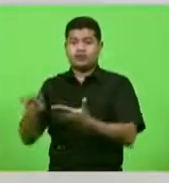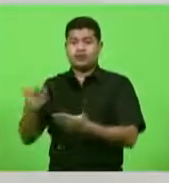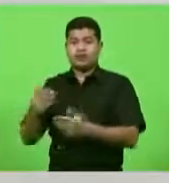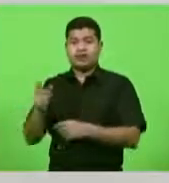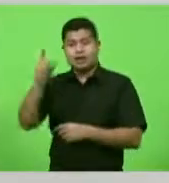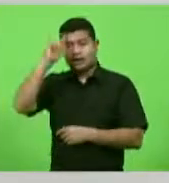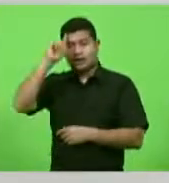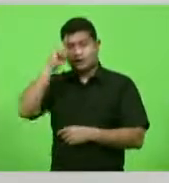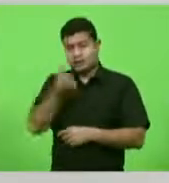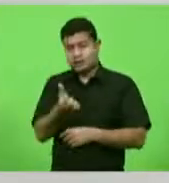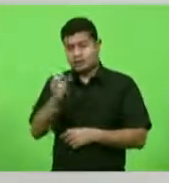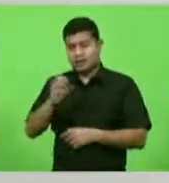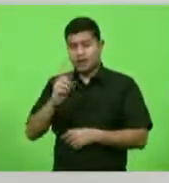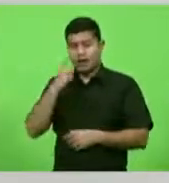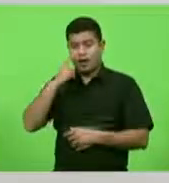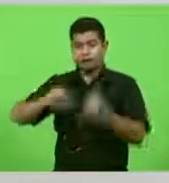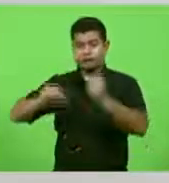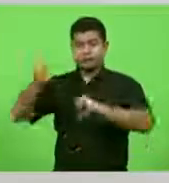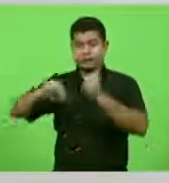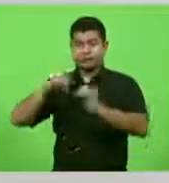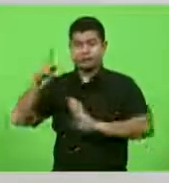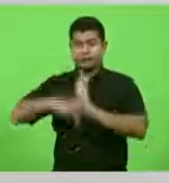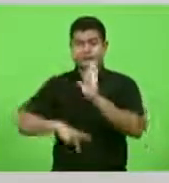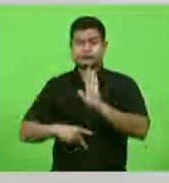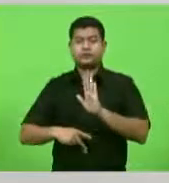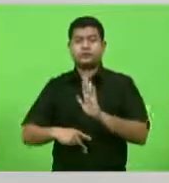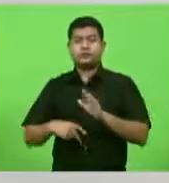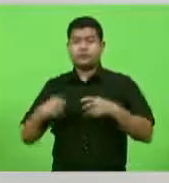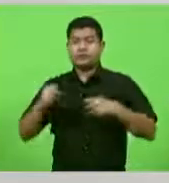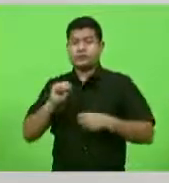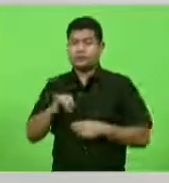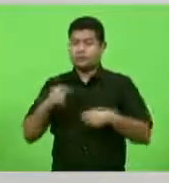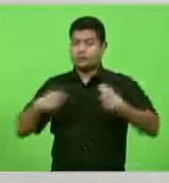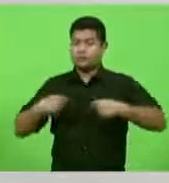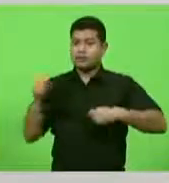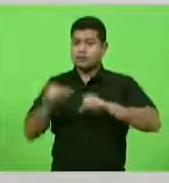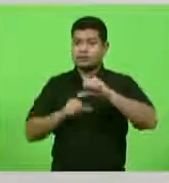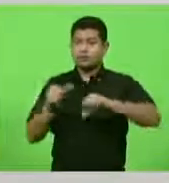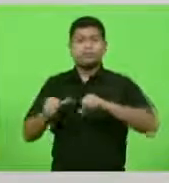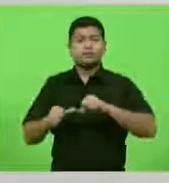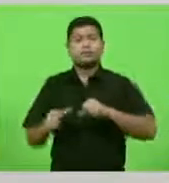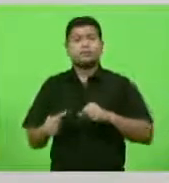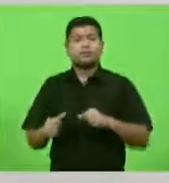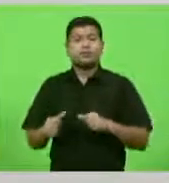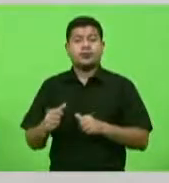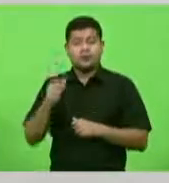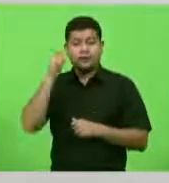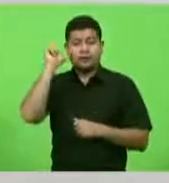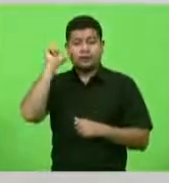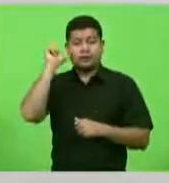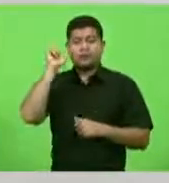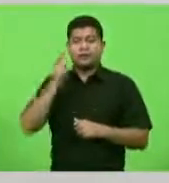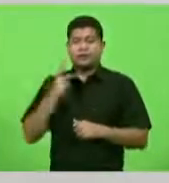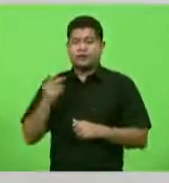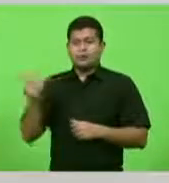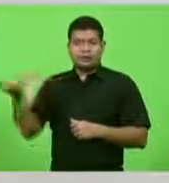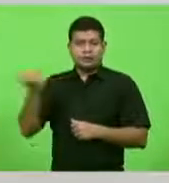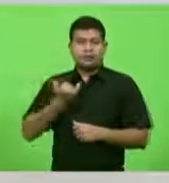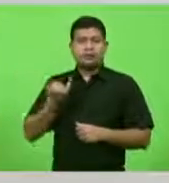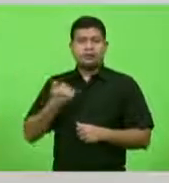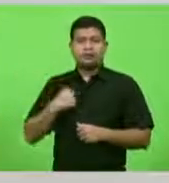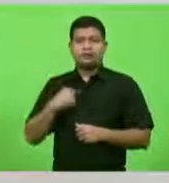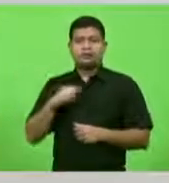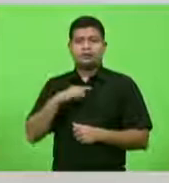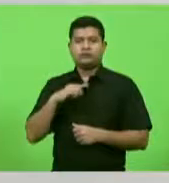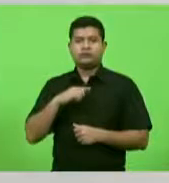secretário analisar esse projeto, verificar se precisa de uma atualização. E ontem ele tem me dito, sim, que vai, a princípio,